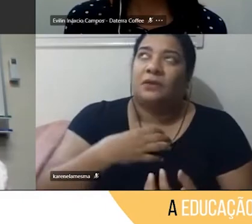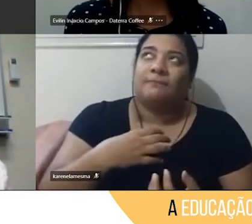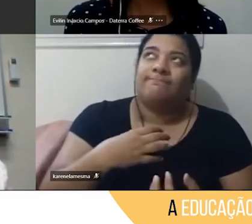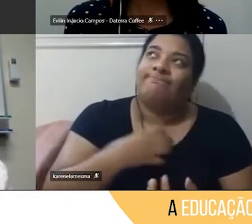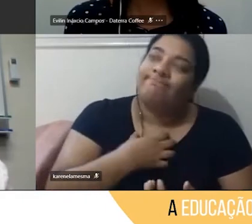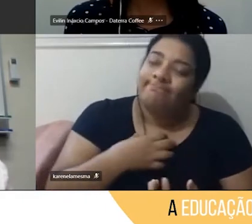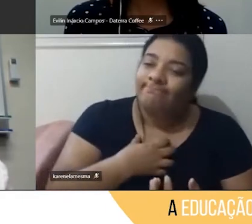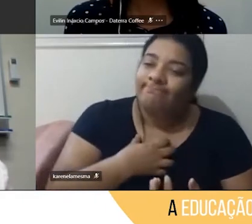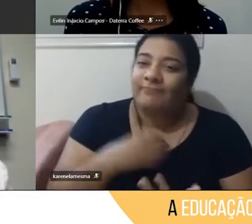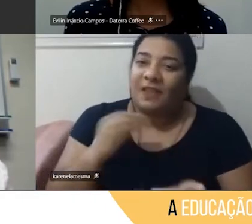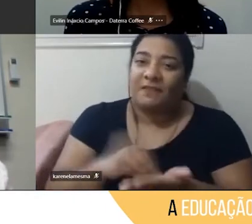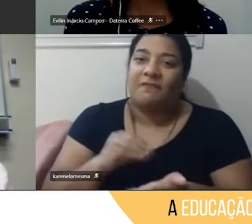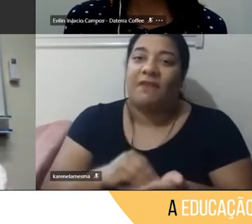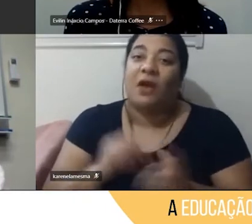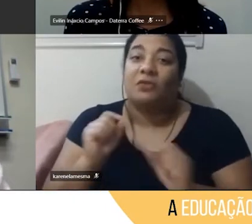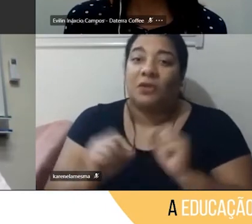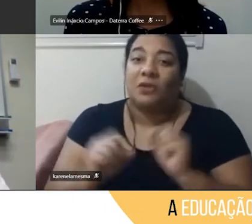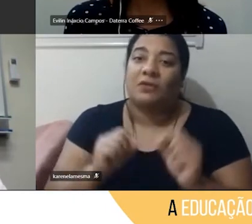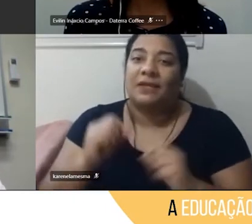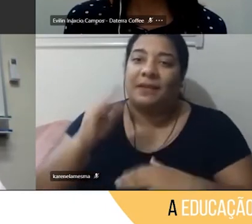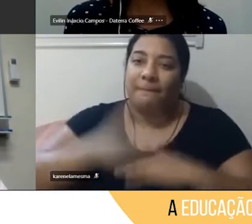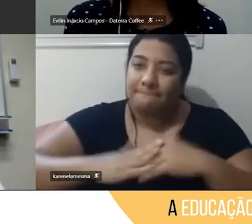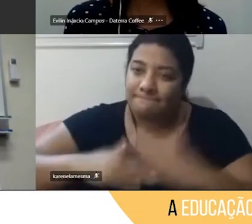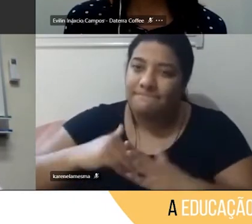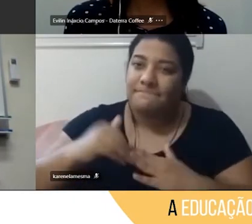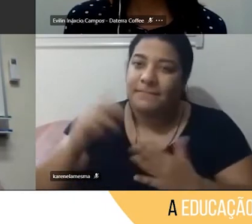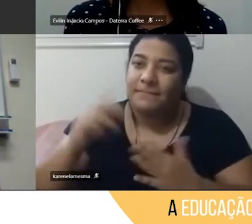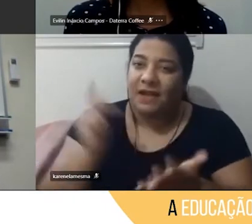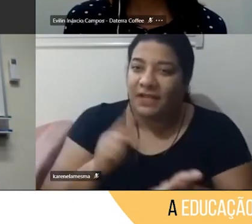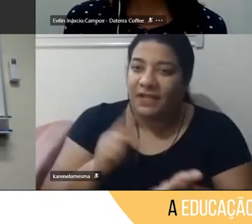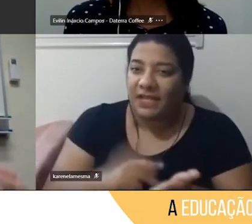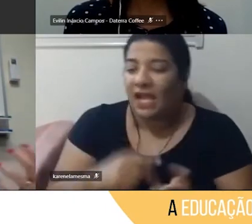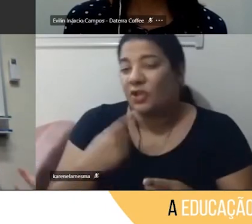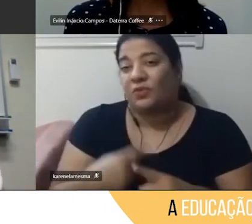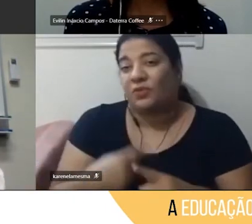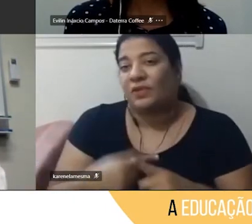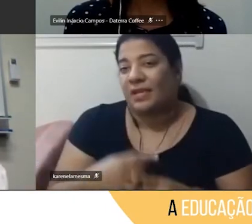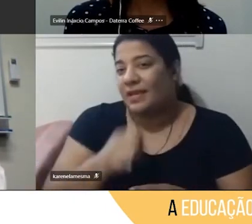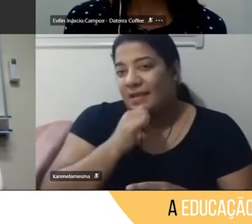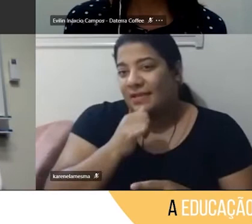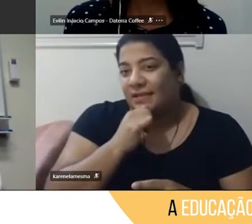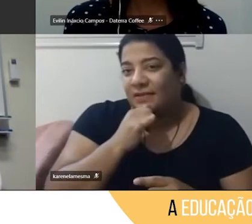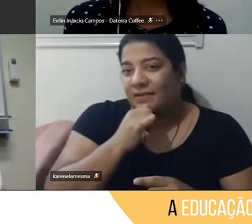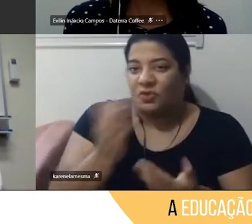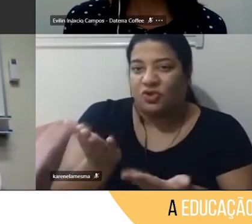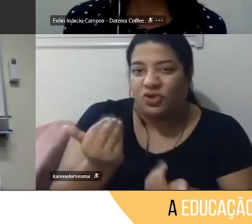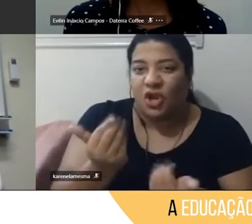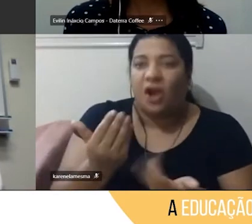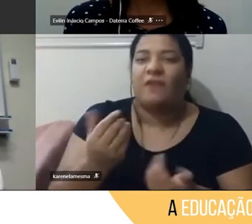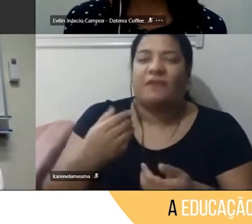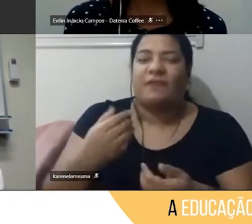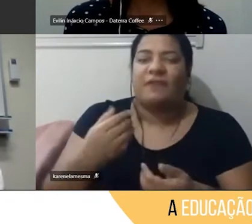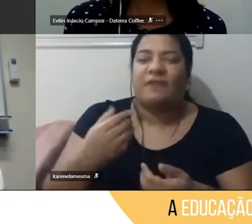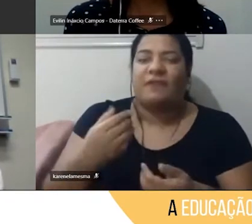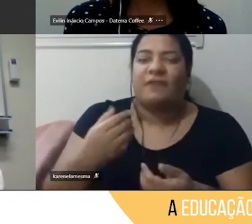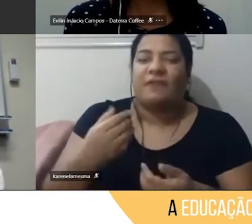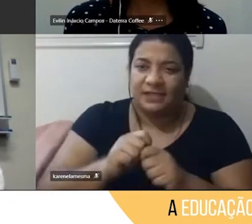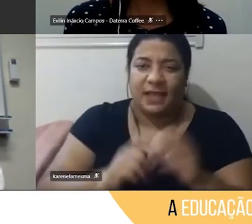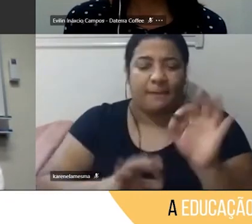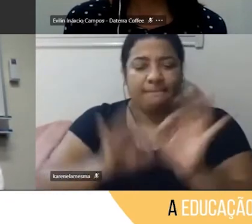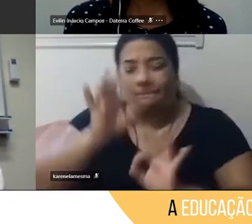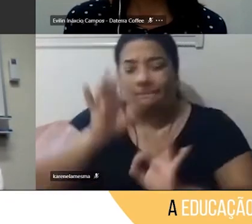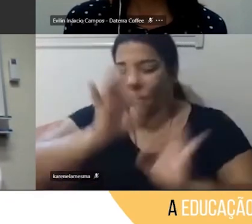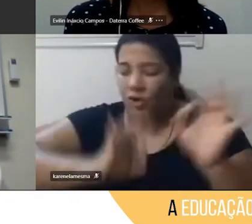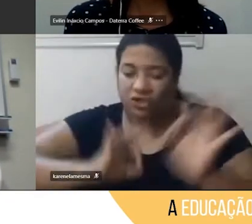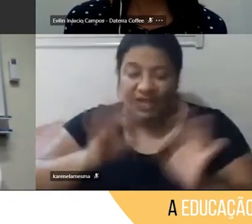é da prática, né, aquela prática onde o jovem vai de fato colocar a mão na massa, construir grandes projetos, isso